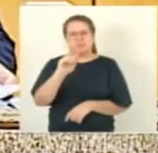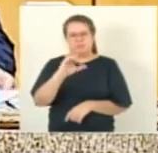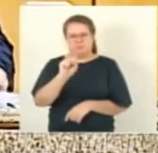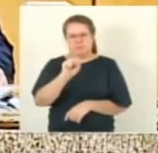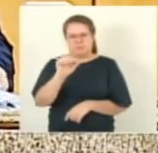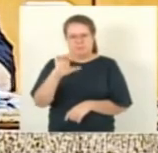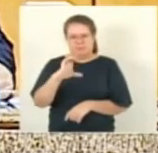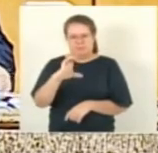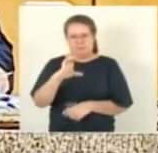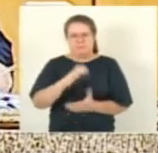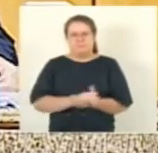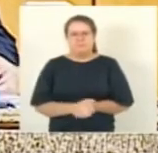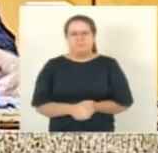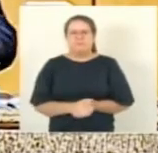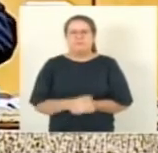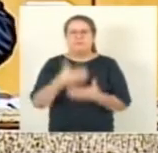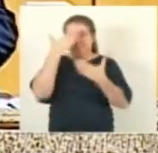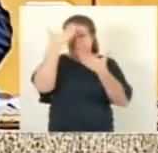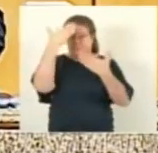Obrigado, presidente.